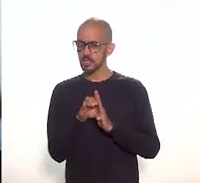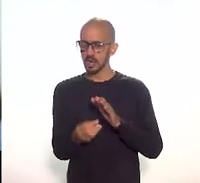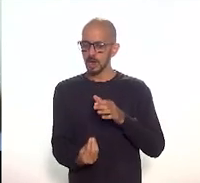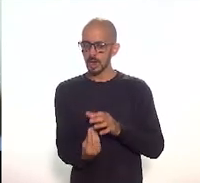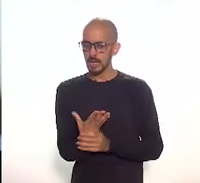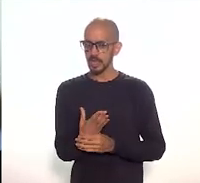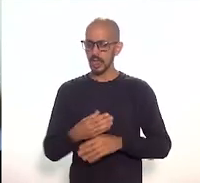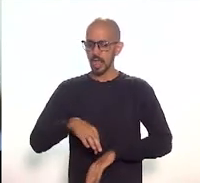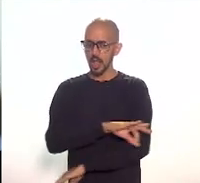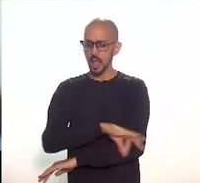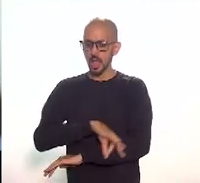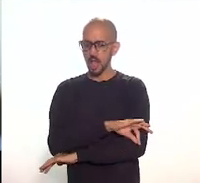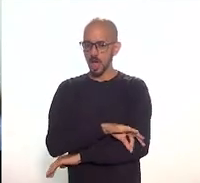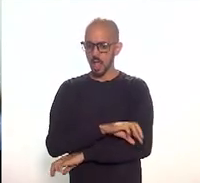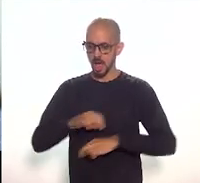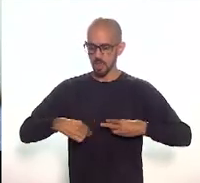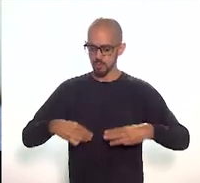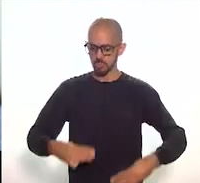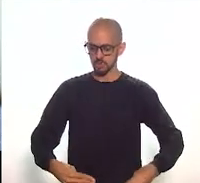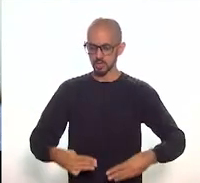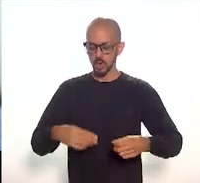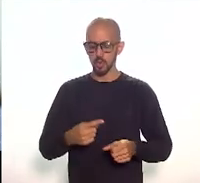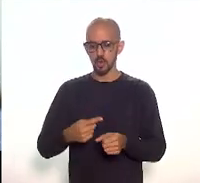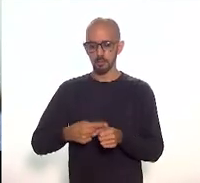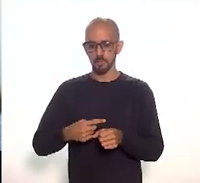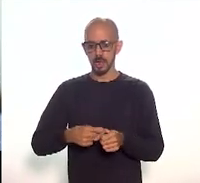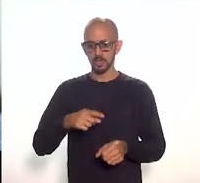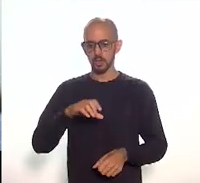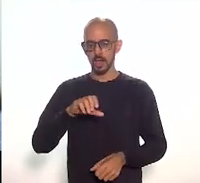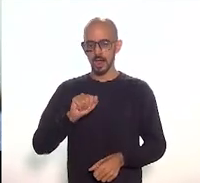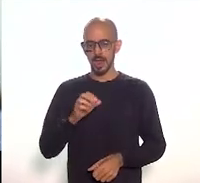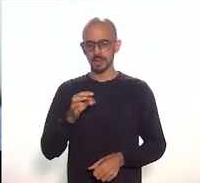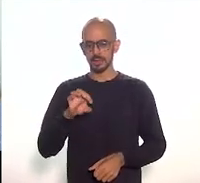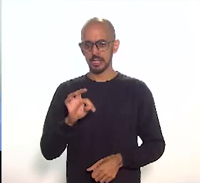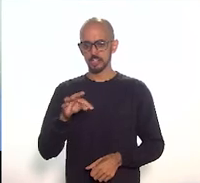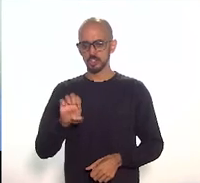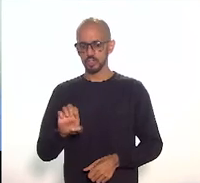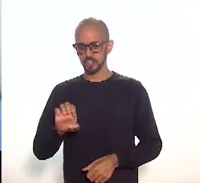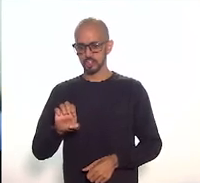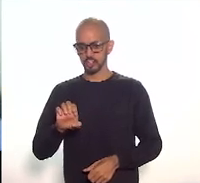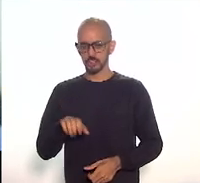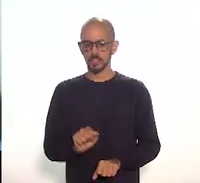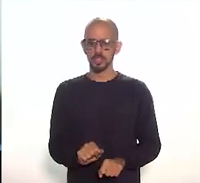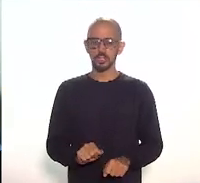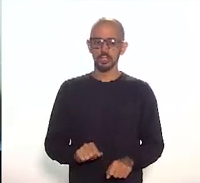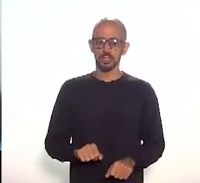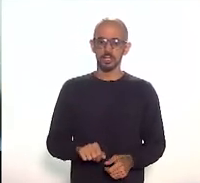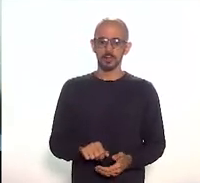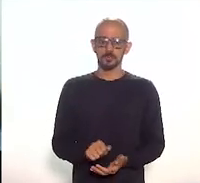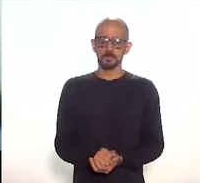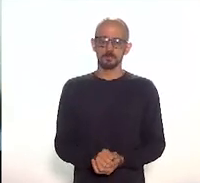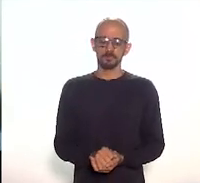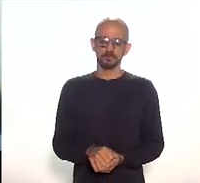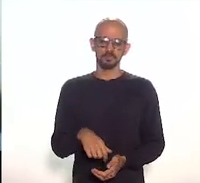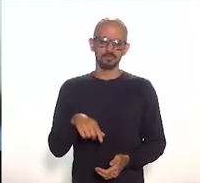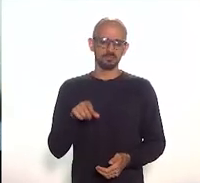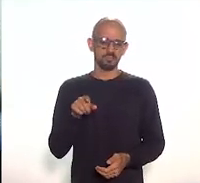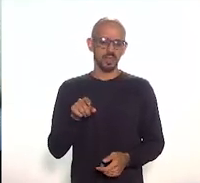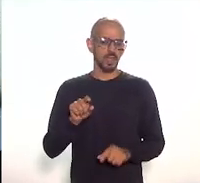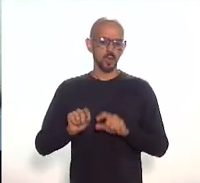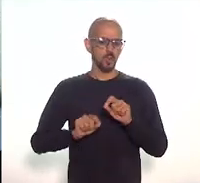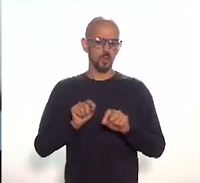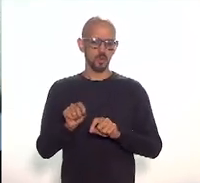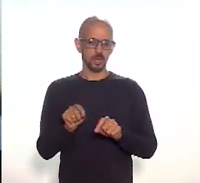Urbana nos bairros do Catete, tendo como base disso tudo